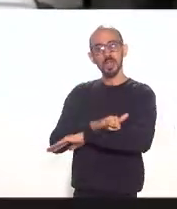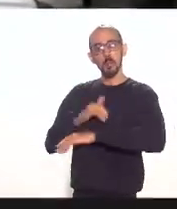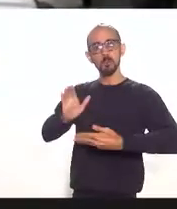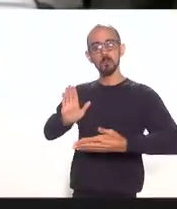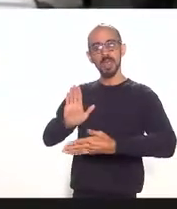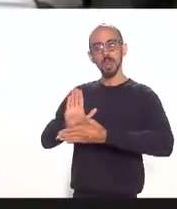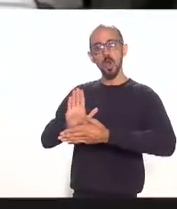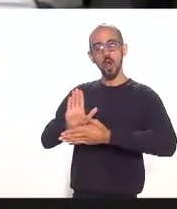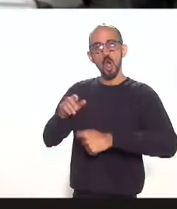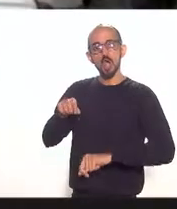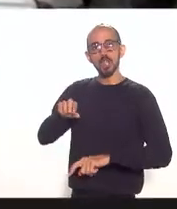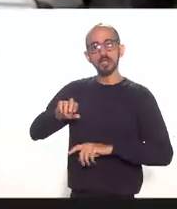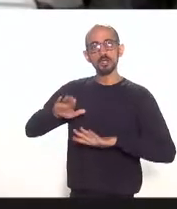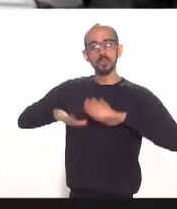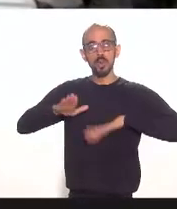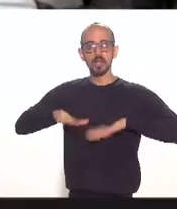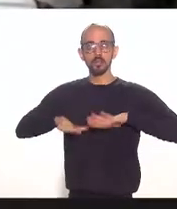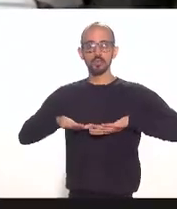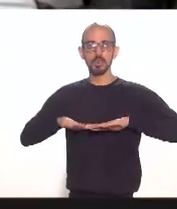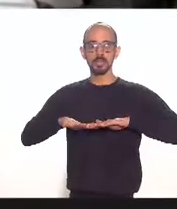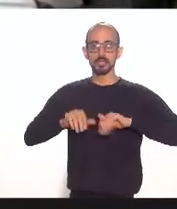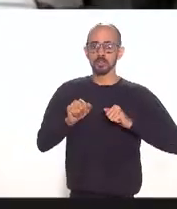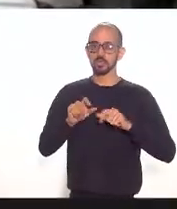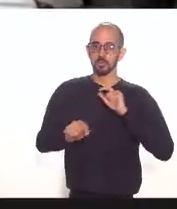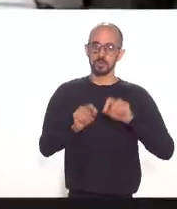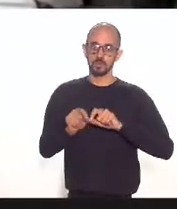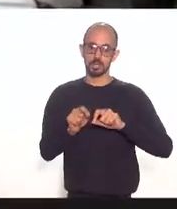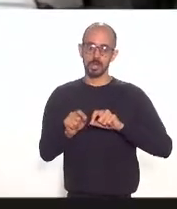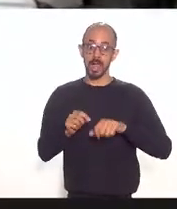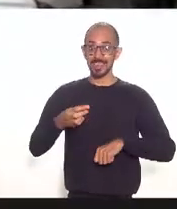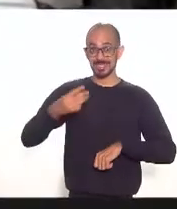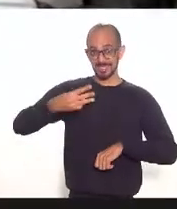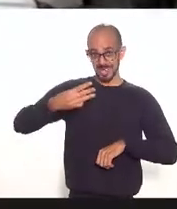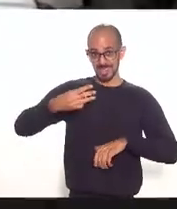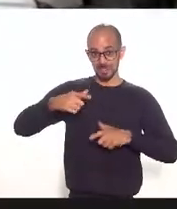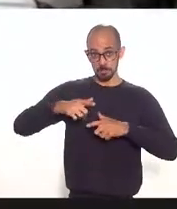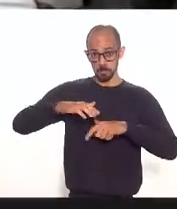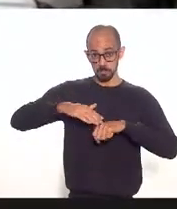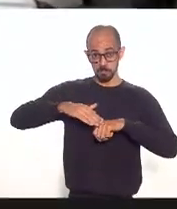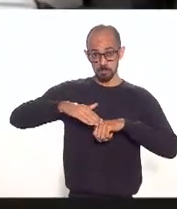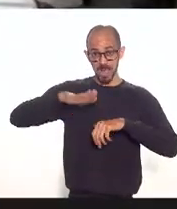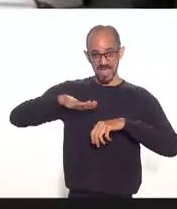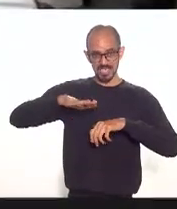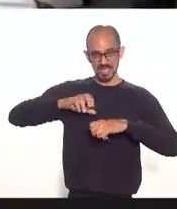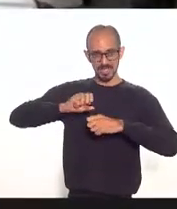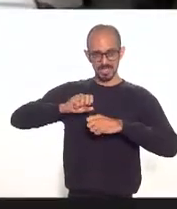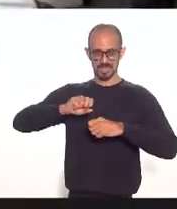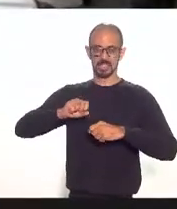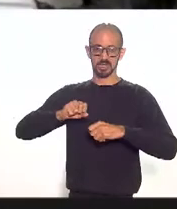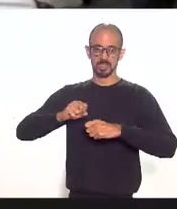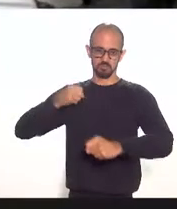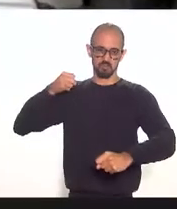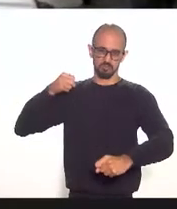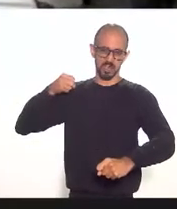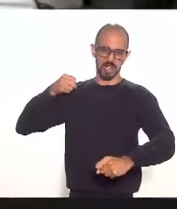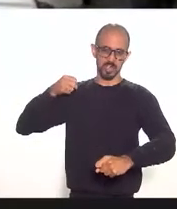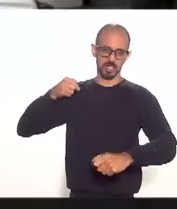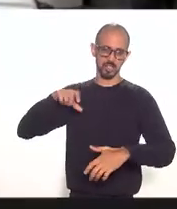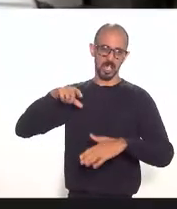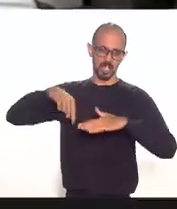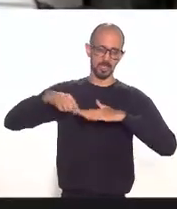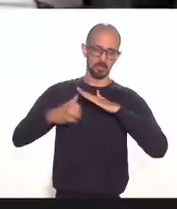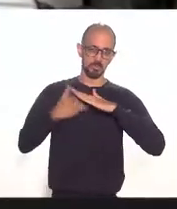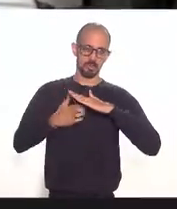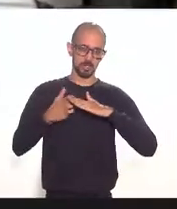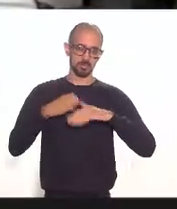aeronaves menores nem todas as empresas aéreas que a gente conhece as três maiores operam mas por por meio de um parceiro regional